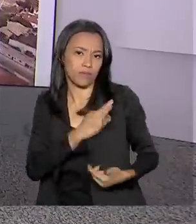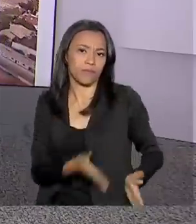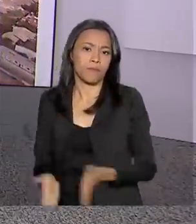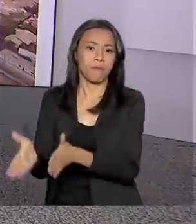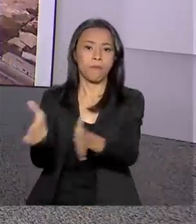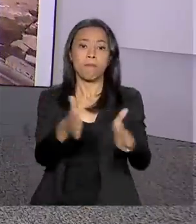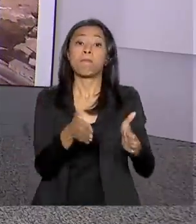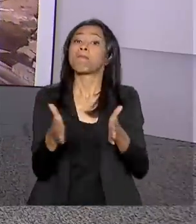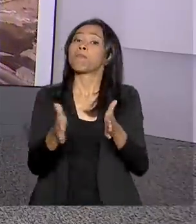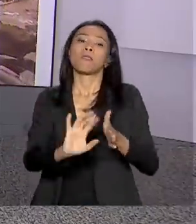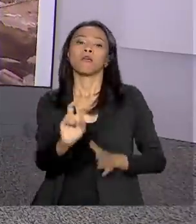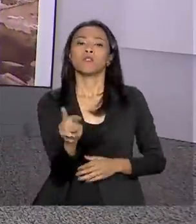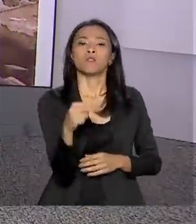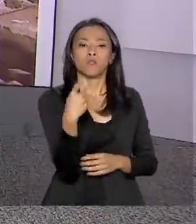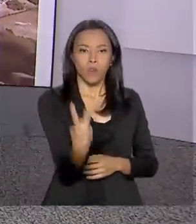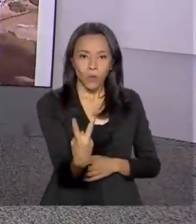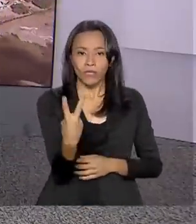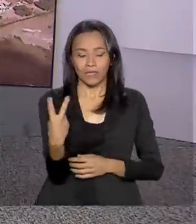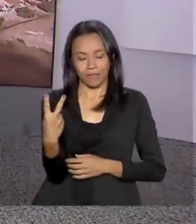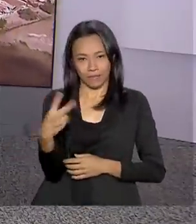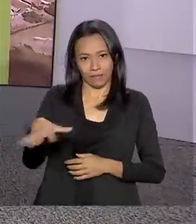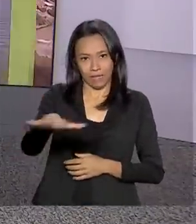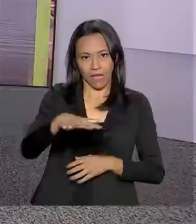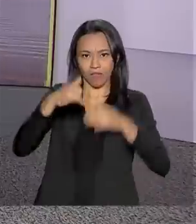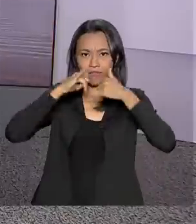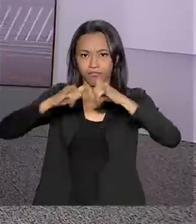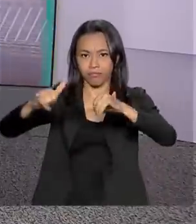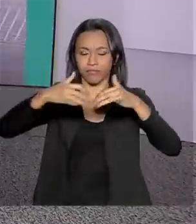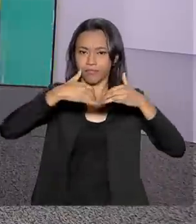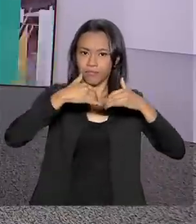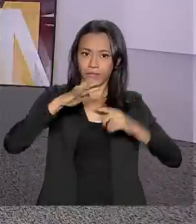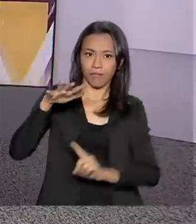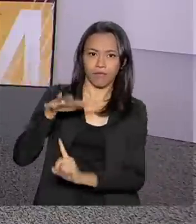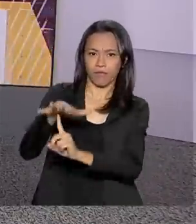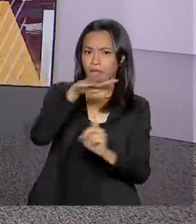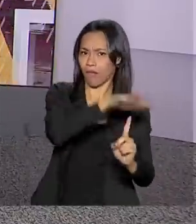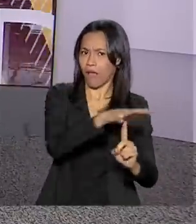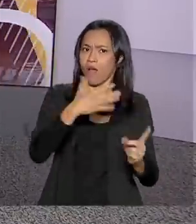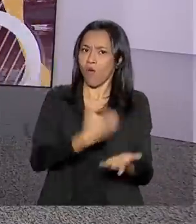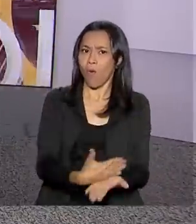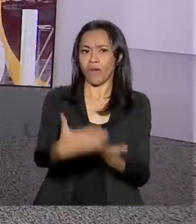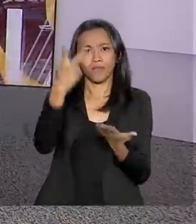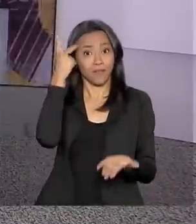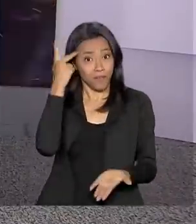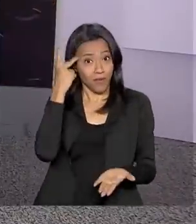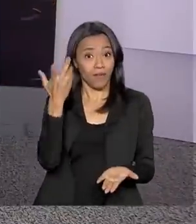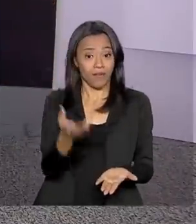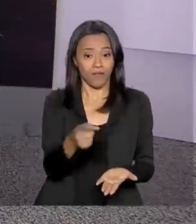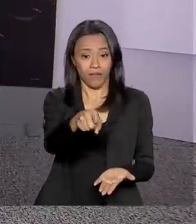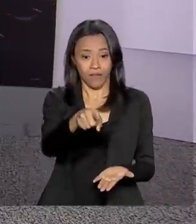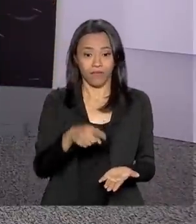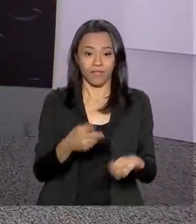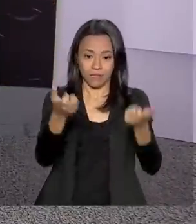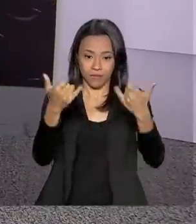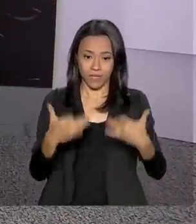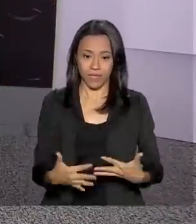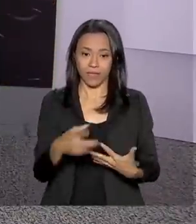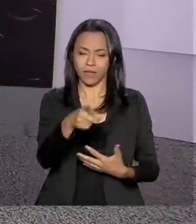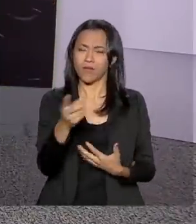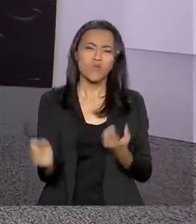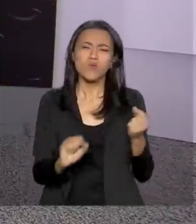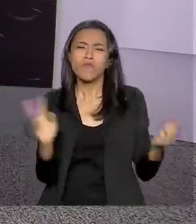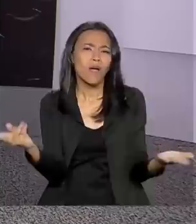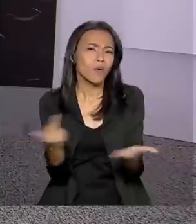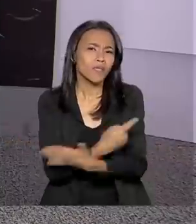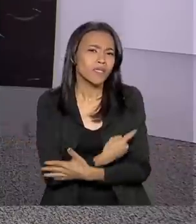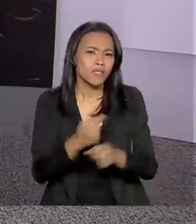Bem, dois grandes eventos do setor elétrico começam hoje em São Paulo. A Raquel Settes tem as informações para a gente. Oi, Raquel, bom dia para você. O que